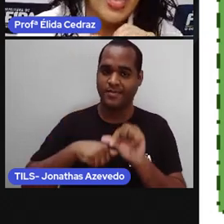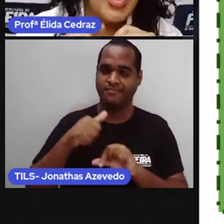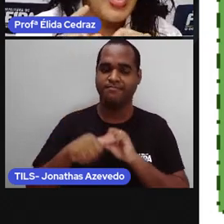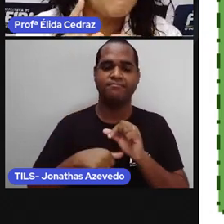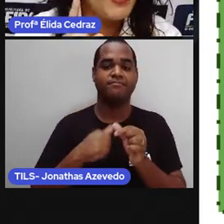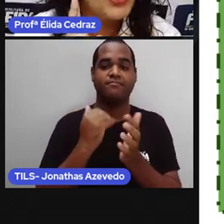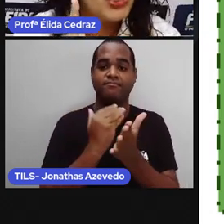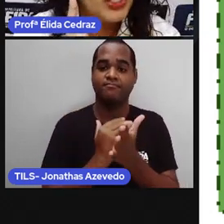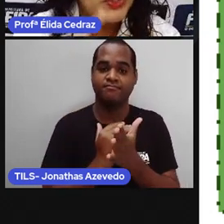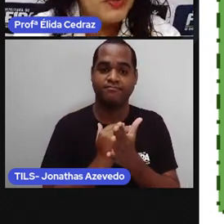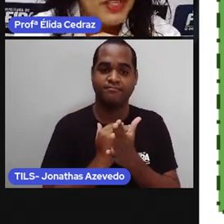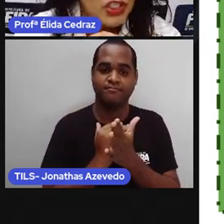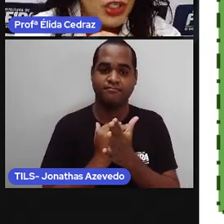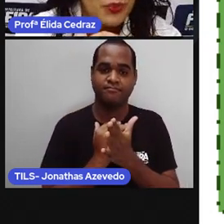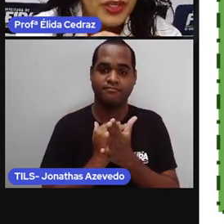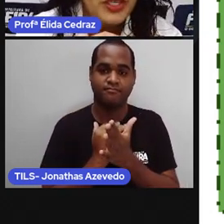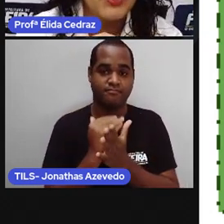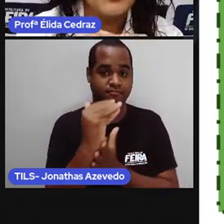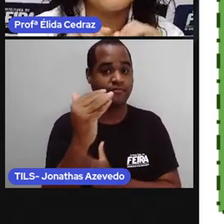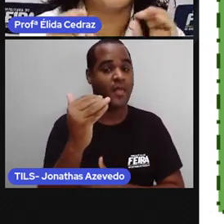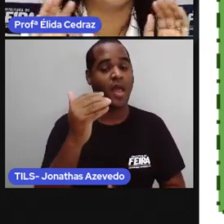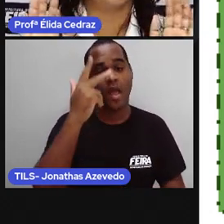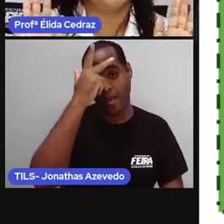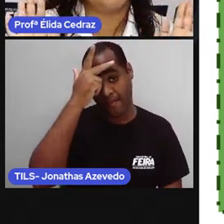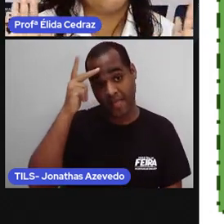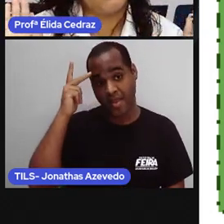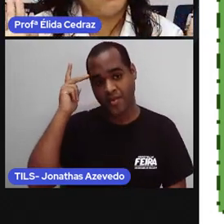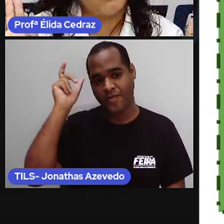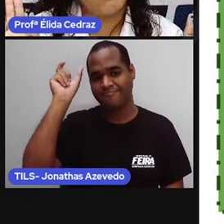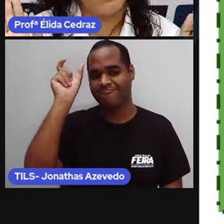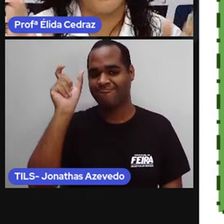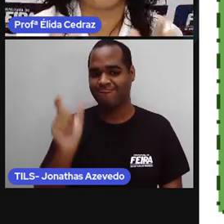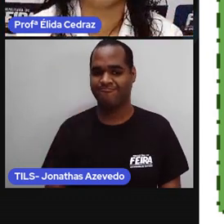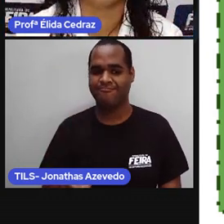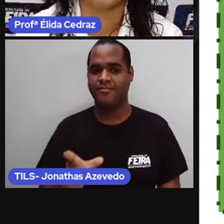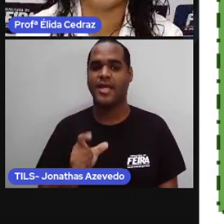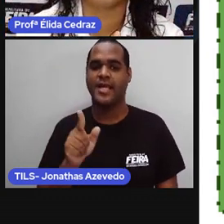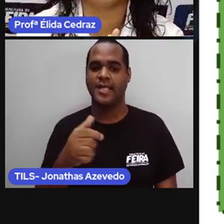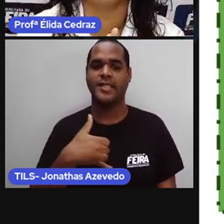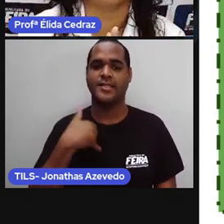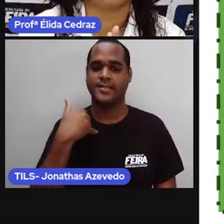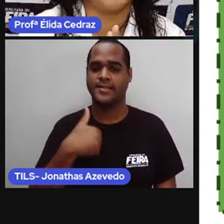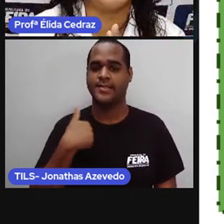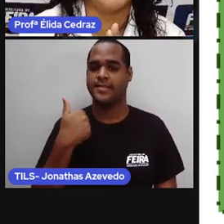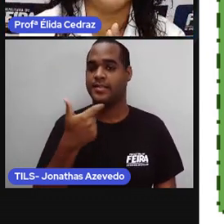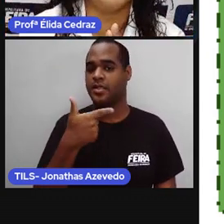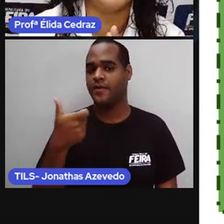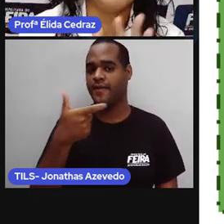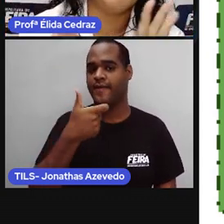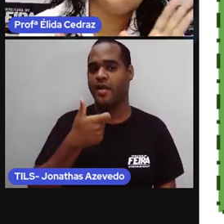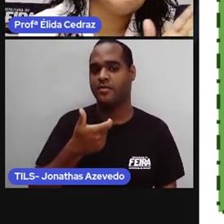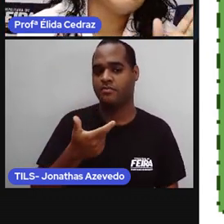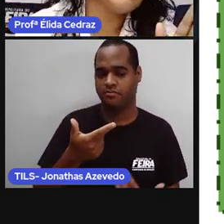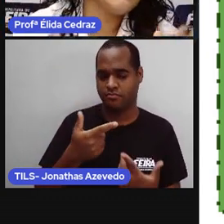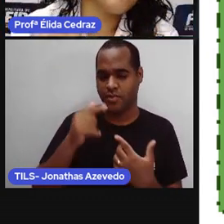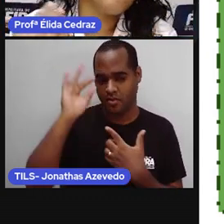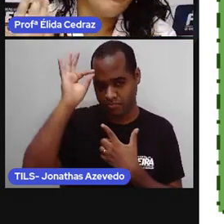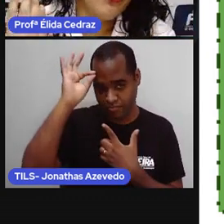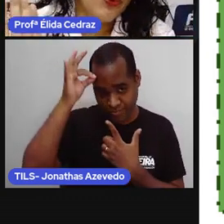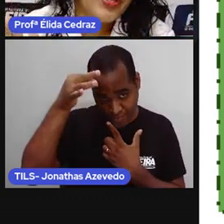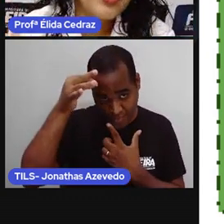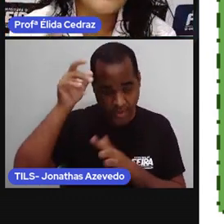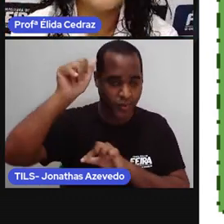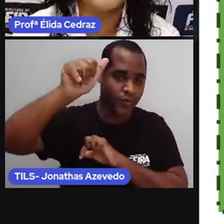A partir dos 21 anos, aí sim, a pessoa entra na fase adulta e